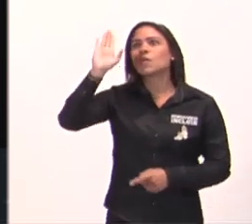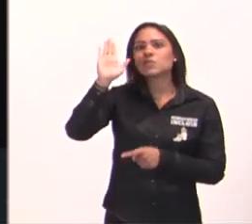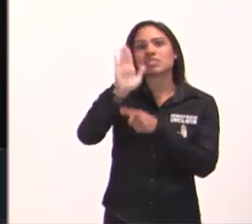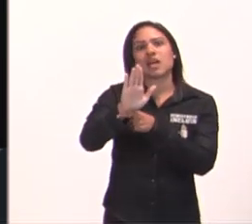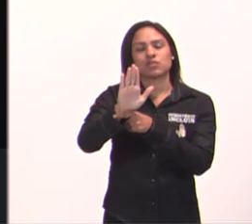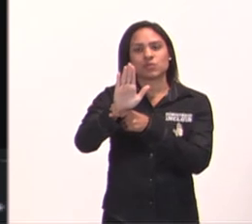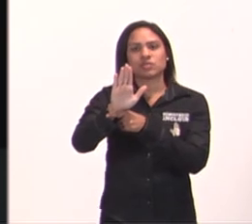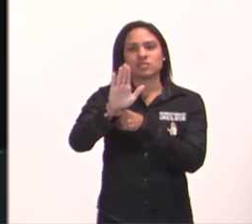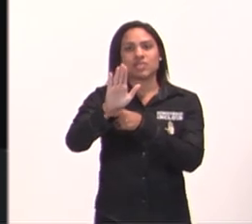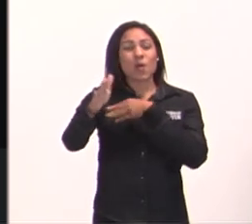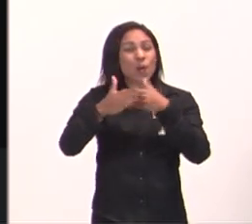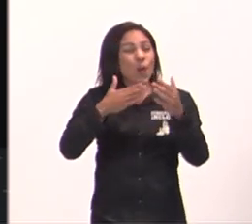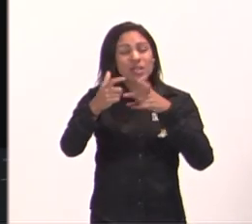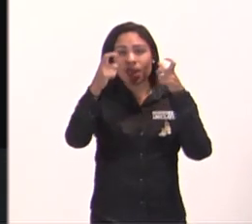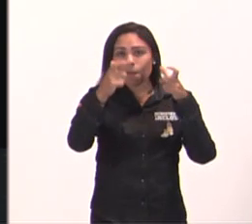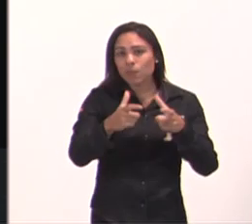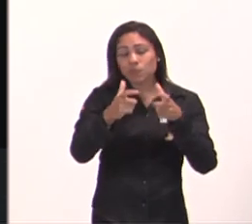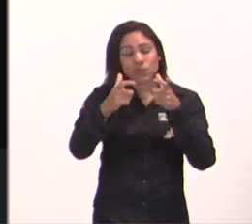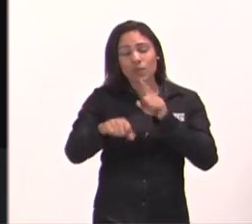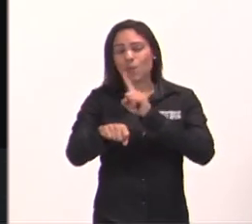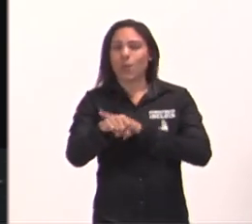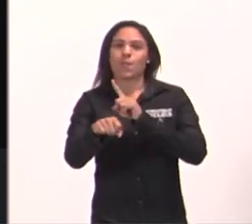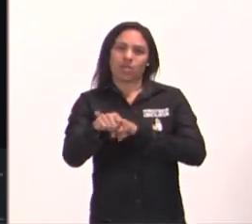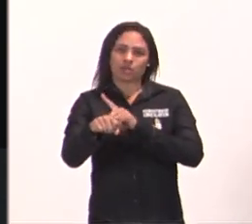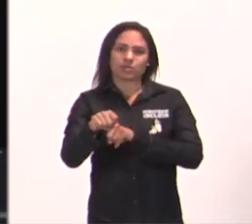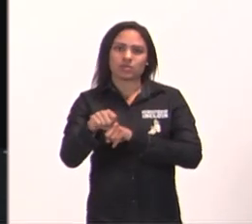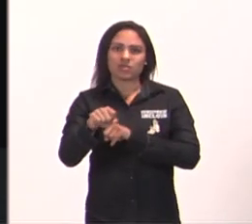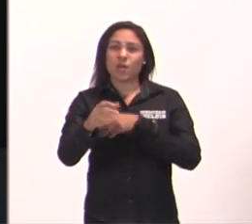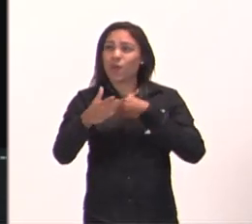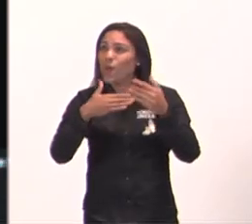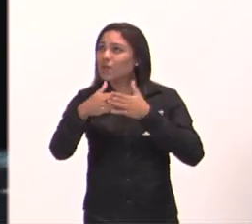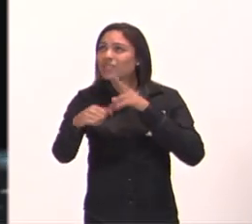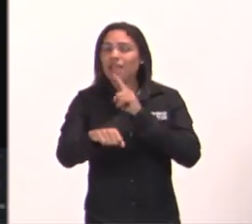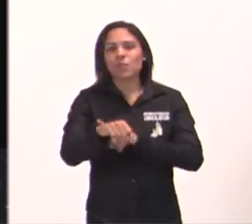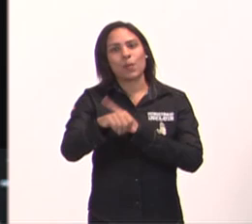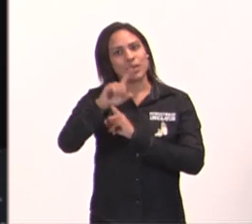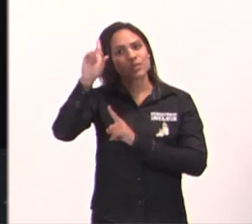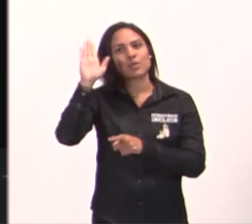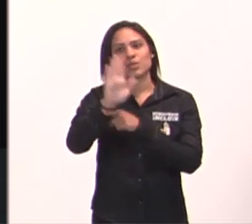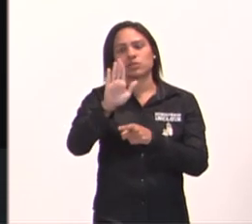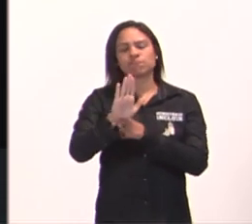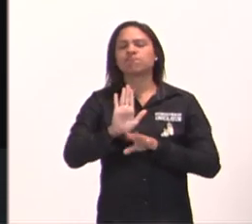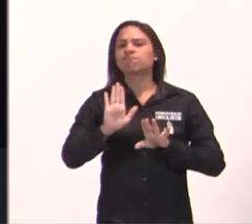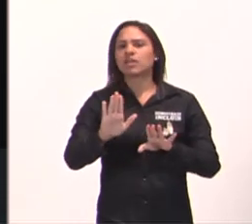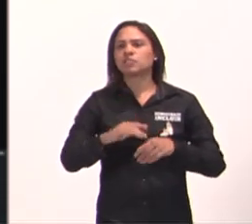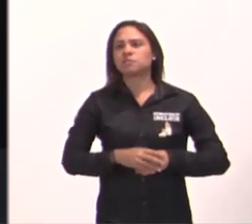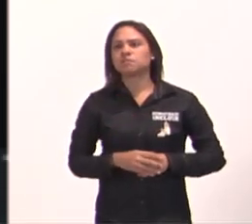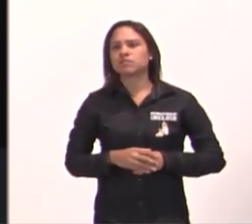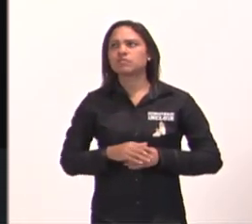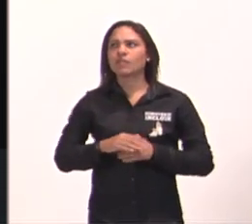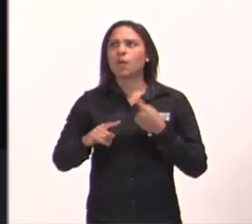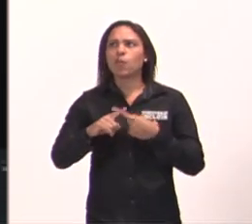agir, mas em terceiro lugar, por que que o salmista, experimenta um refúgio presente de Deus, você sabe